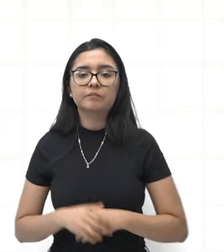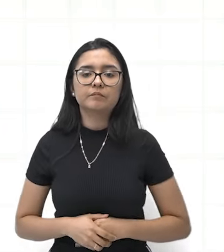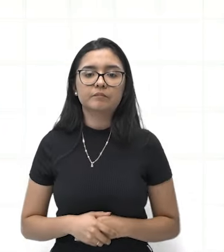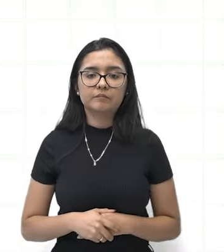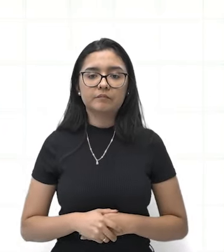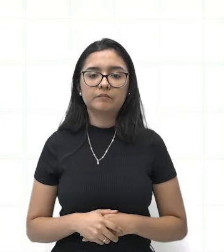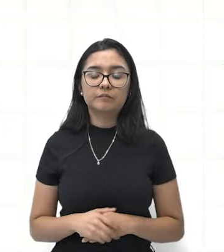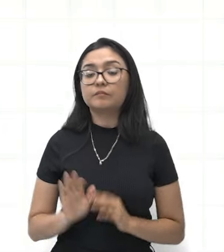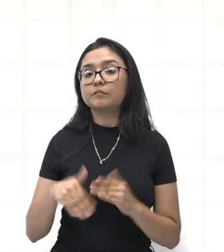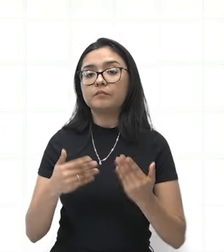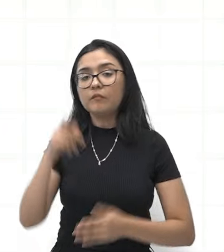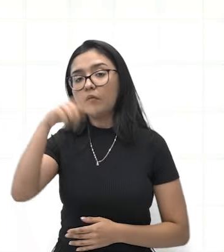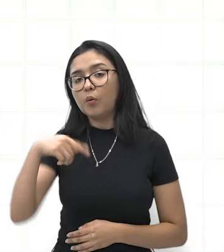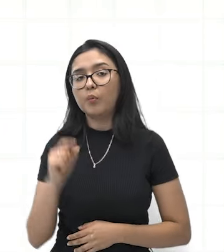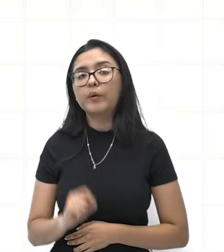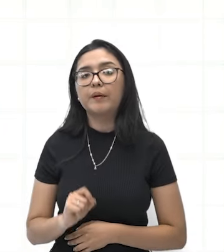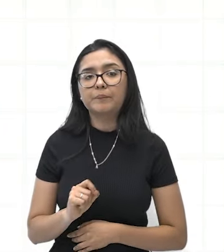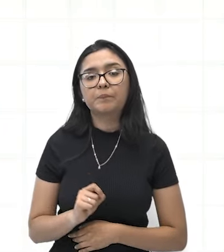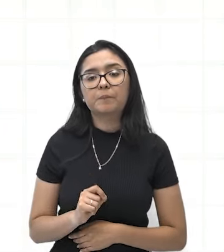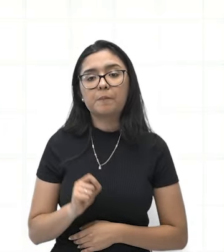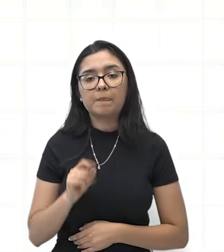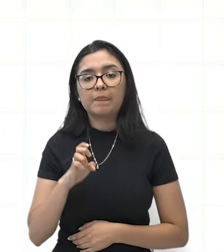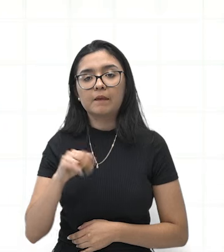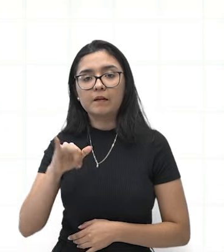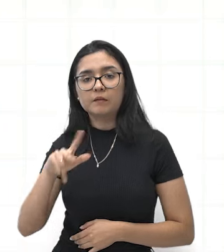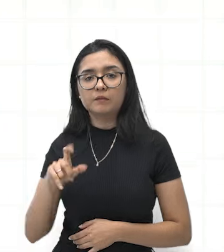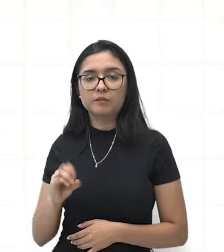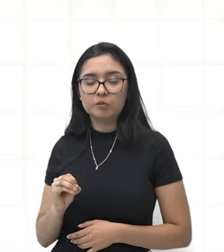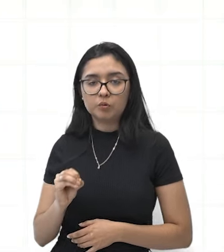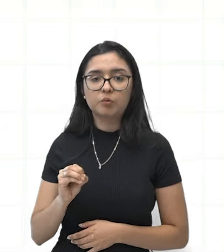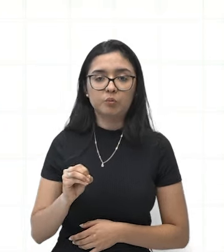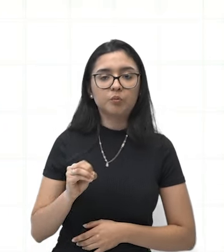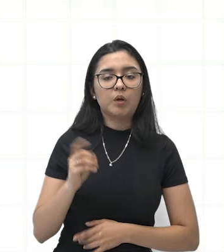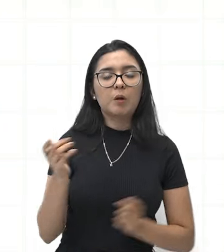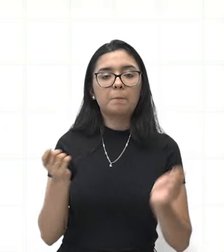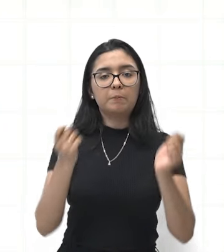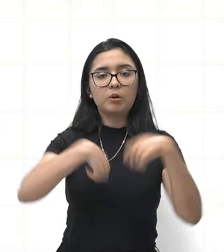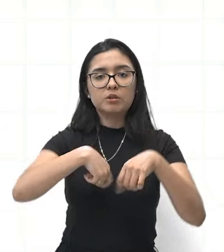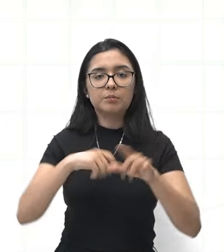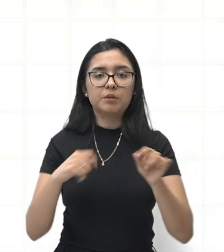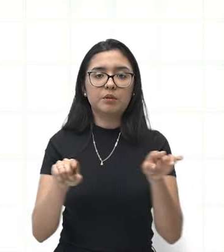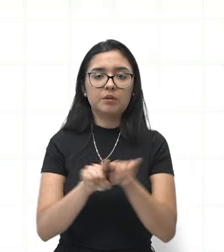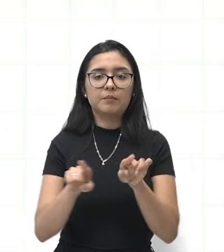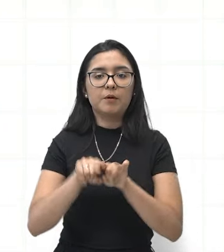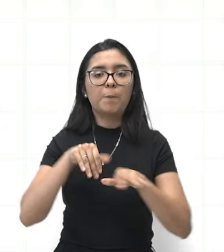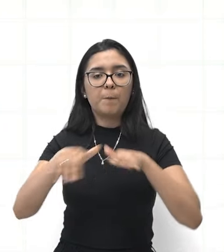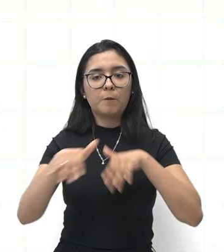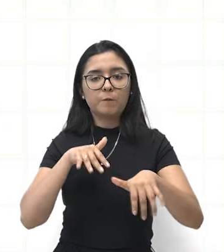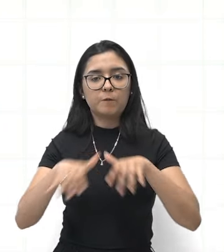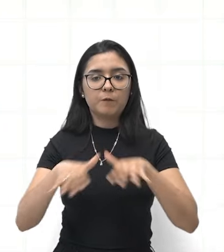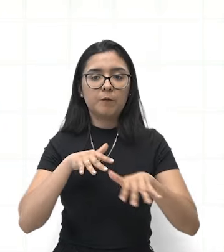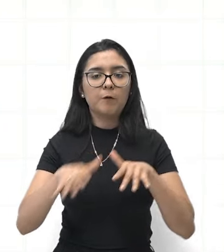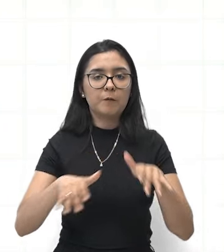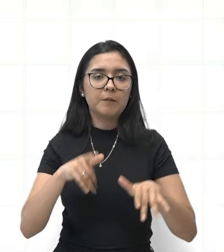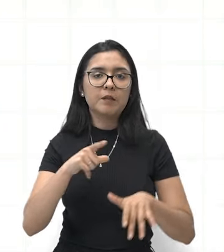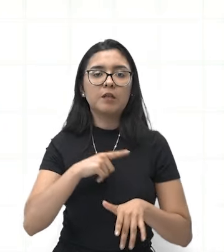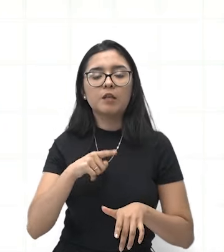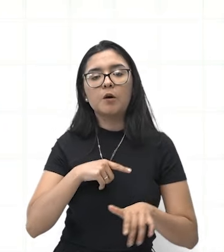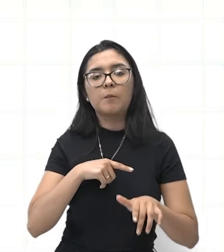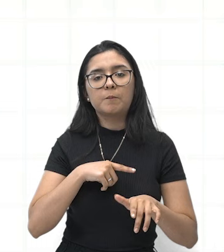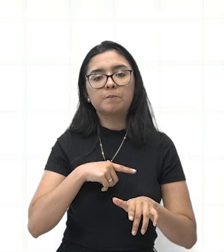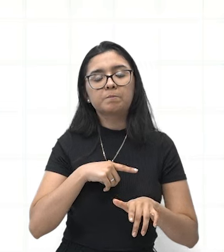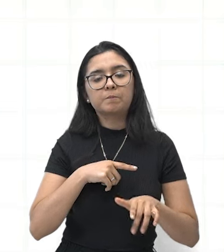ele é o eixo, né? O ponto que possibilita que a alavanca rotacione.